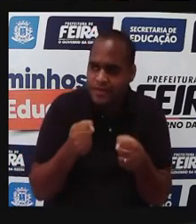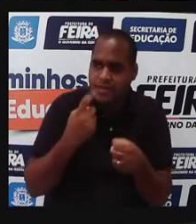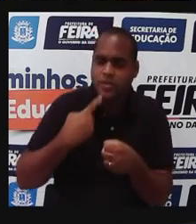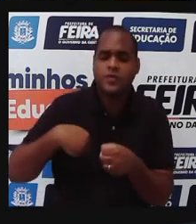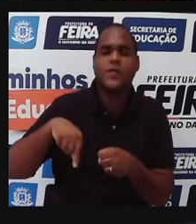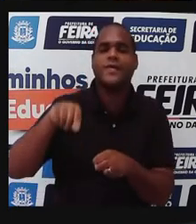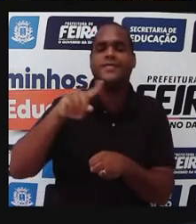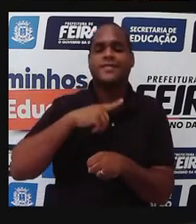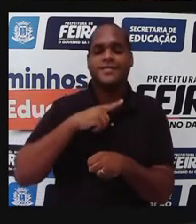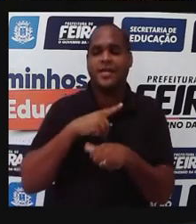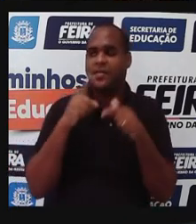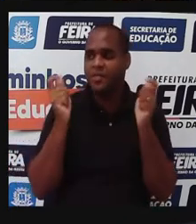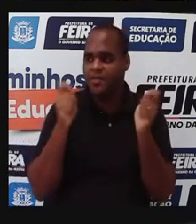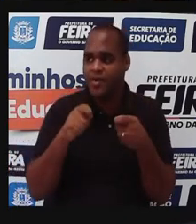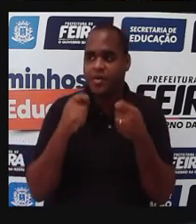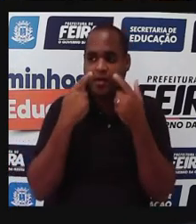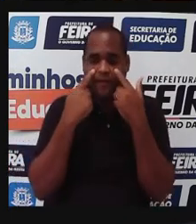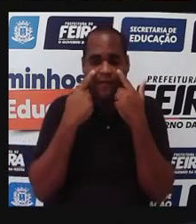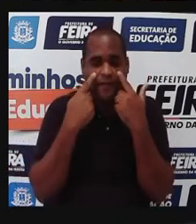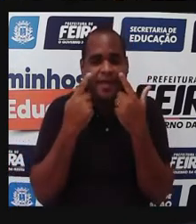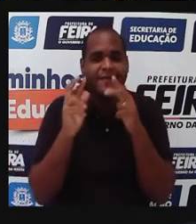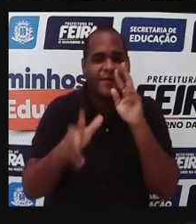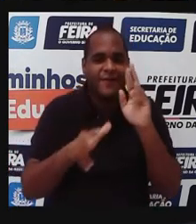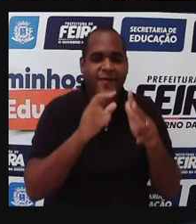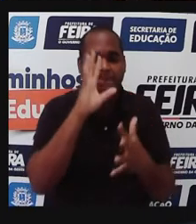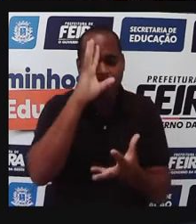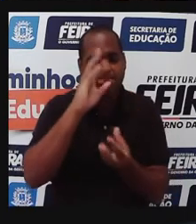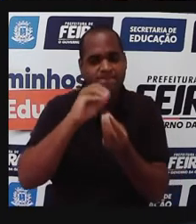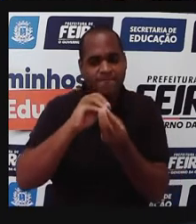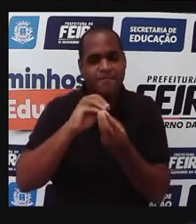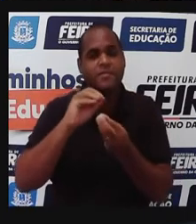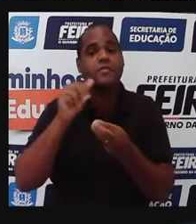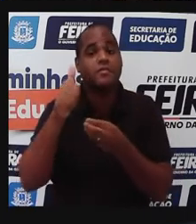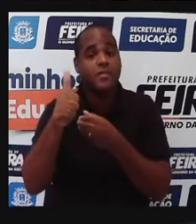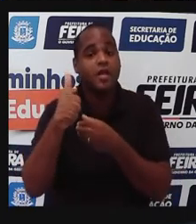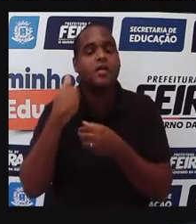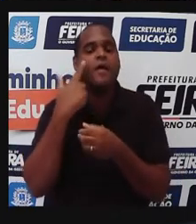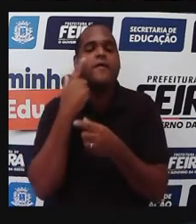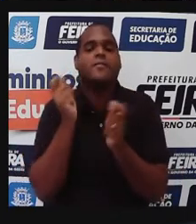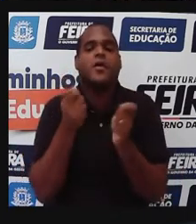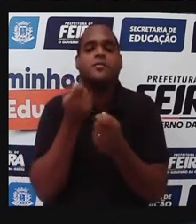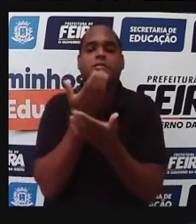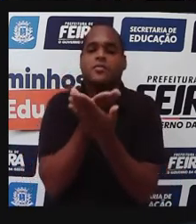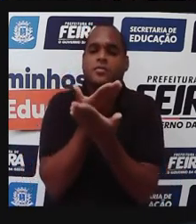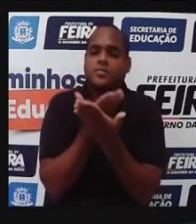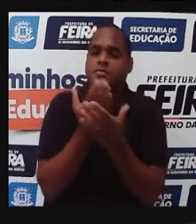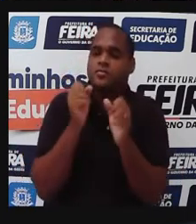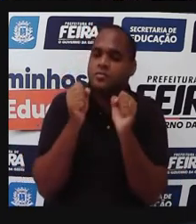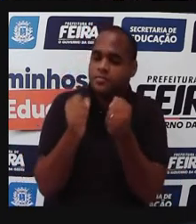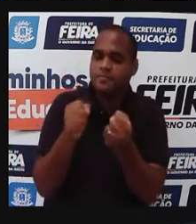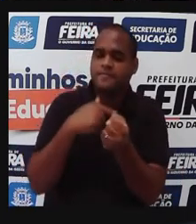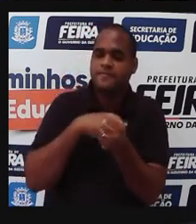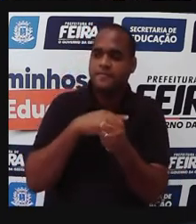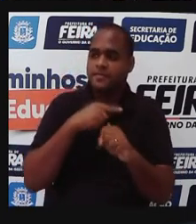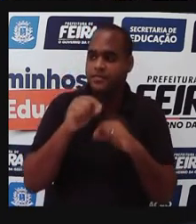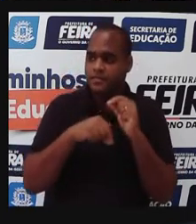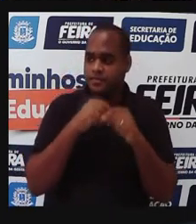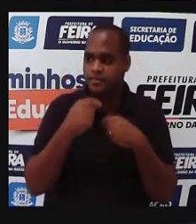gente precisa ter esse olhar e ter essa compreensão. São nesses institutos, por exemplo, que têm feito